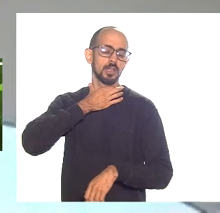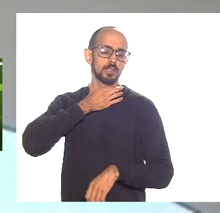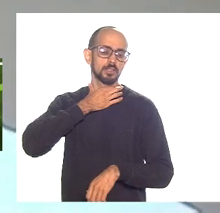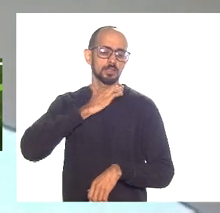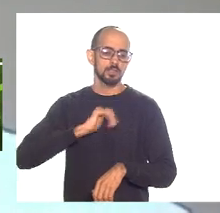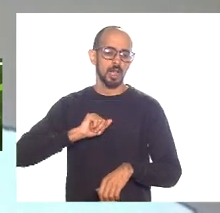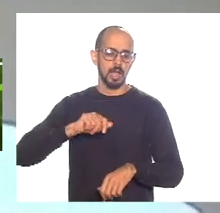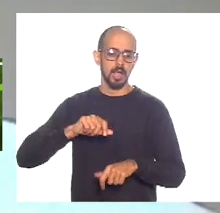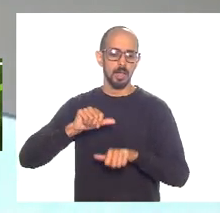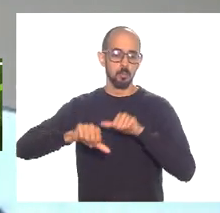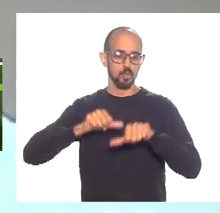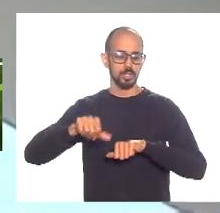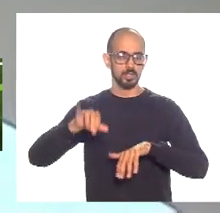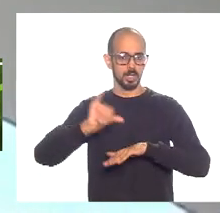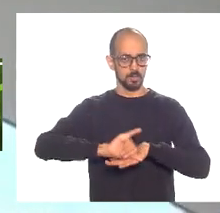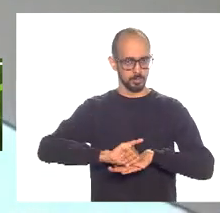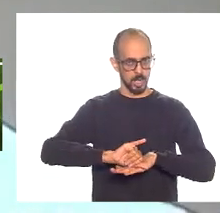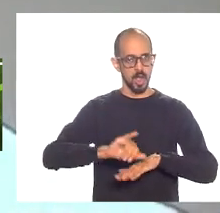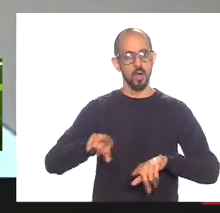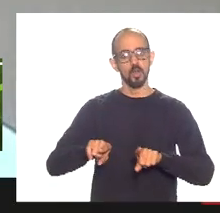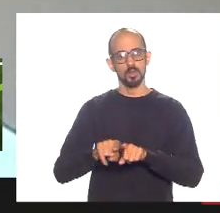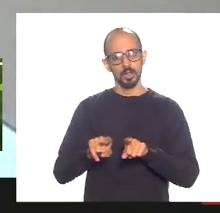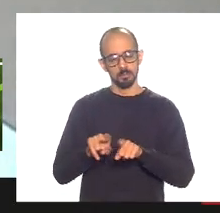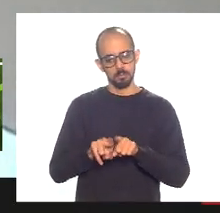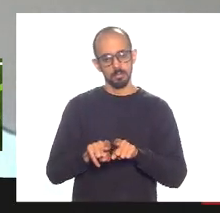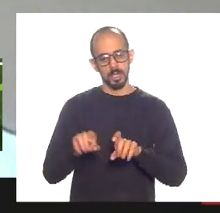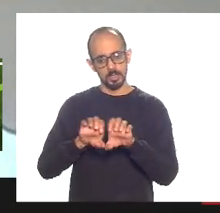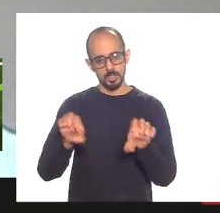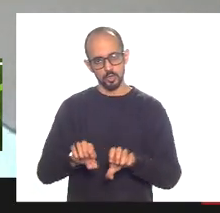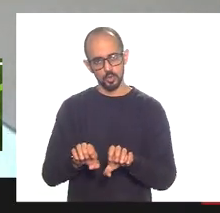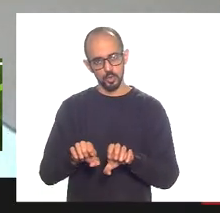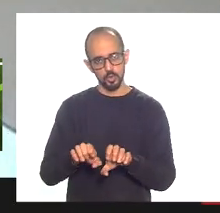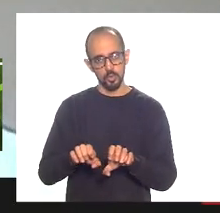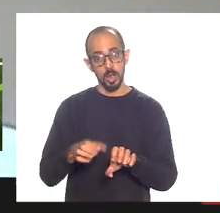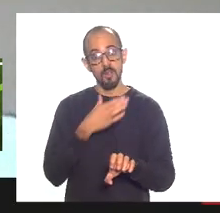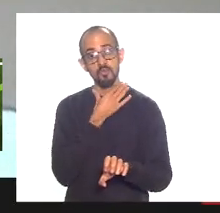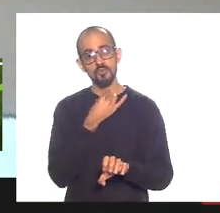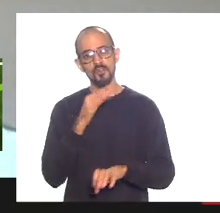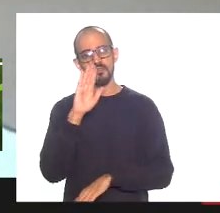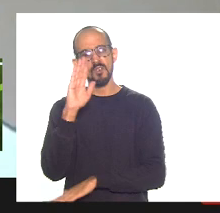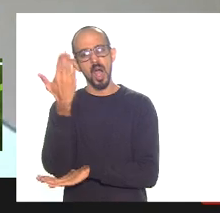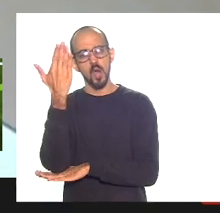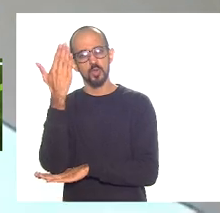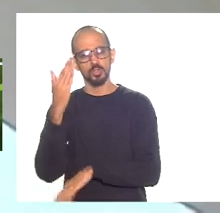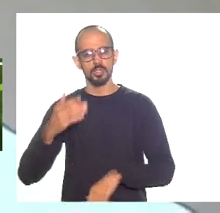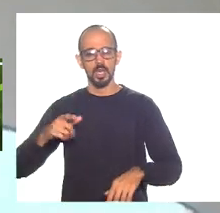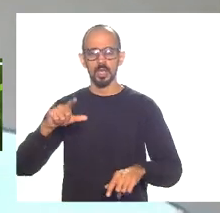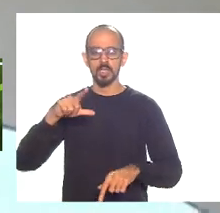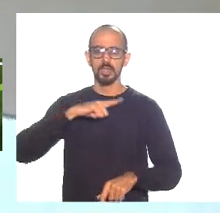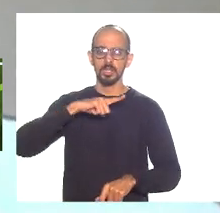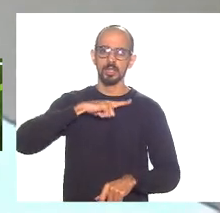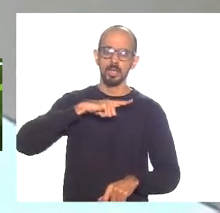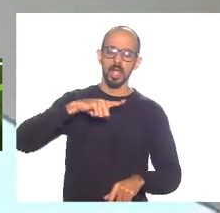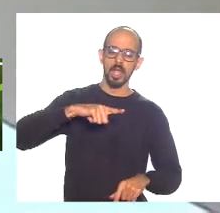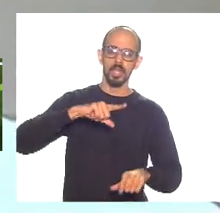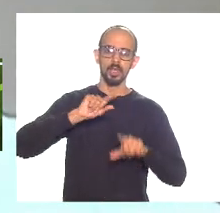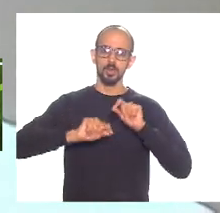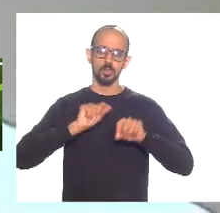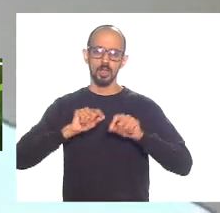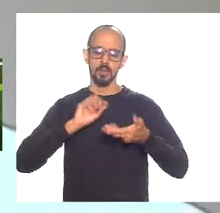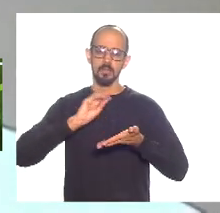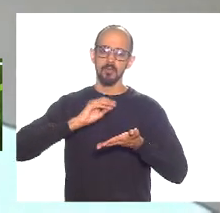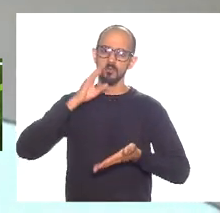mudança da capital tem o problema da estrutura oca como o Mauro Osório gosta de repetir falta de estrutura produtiva tem problemas